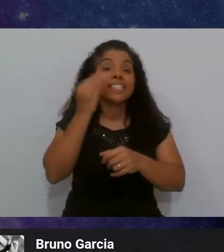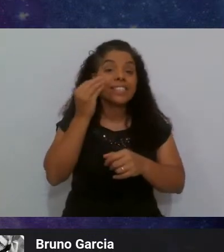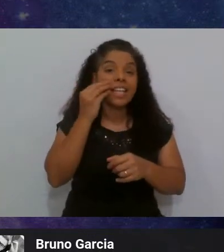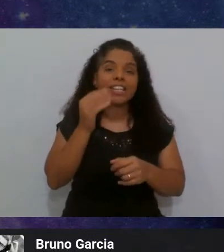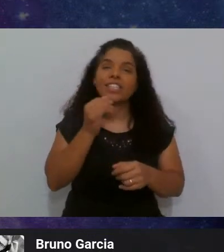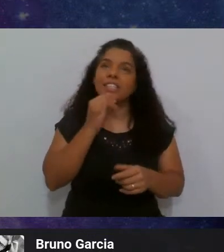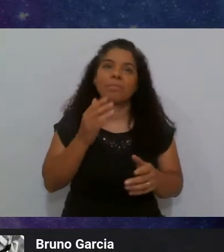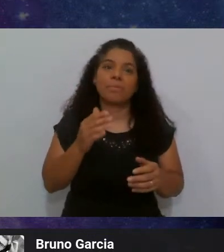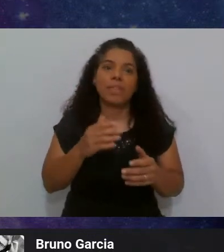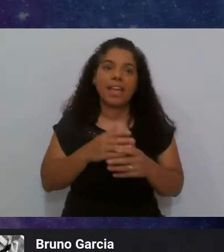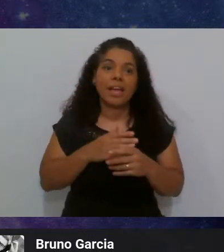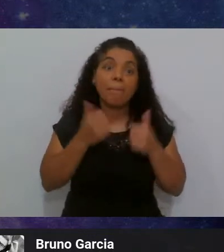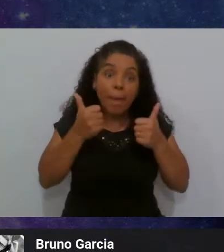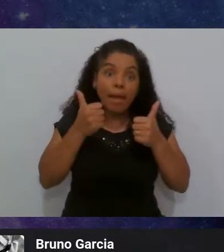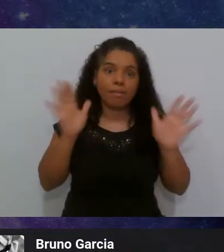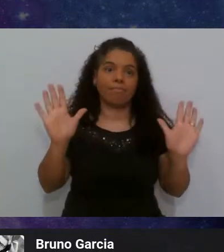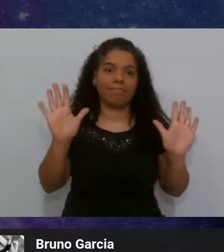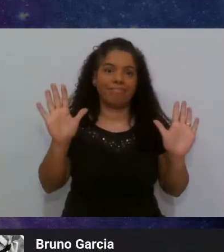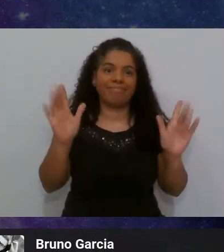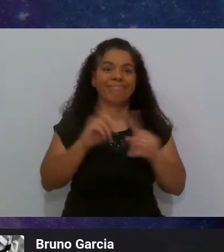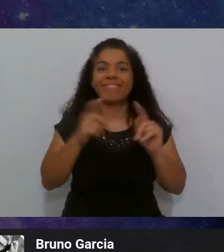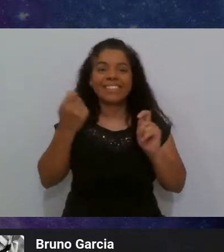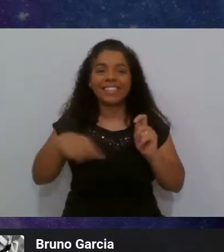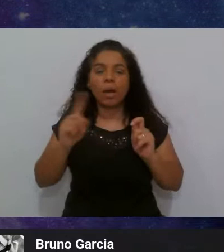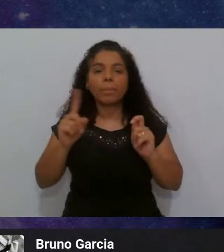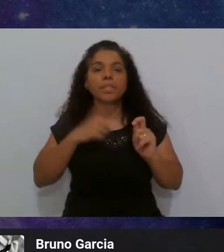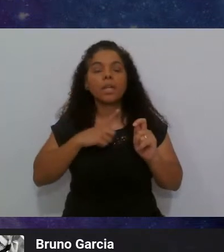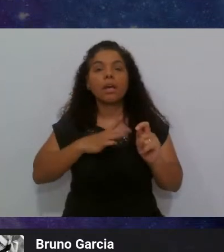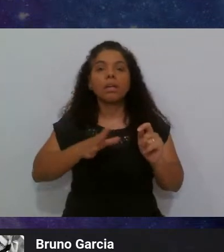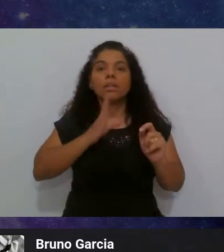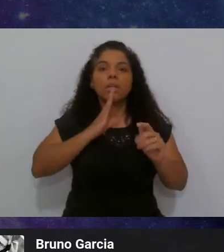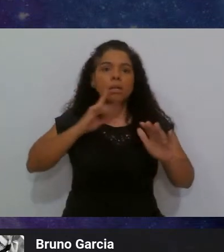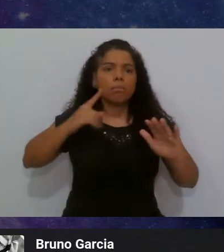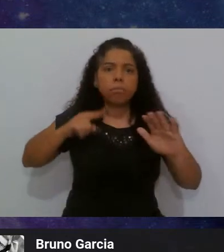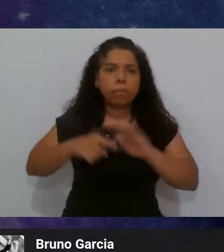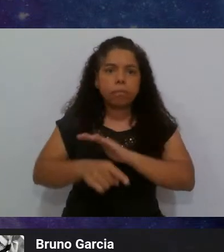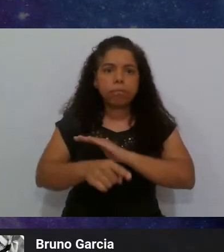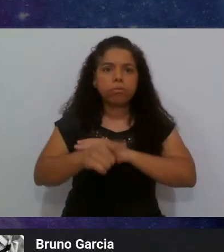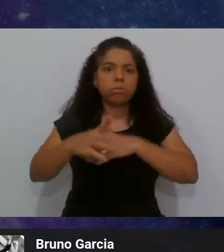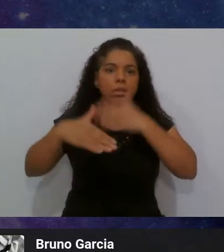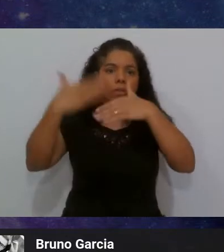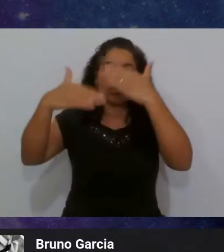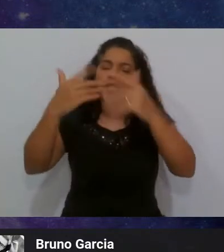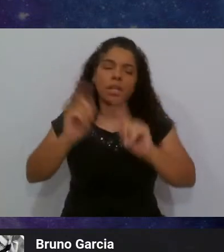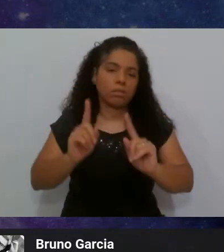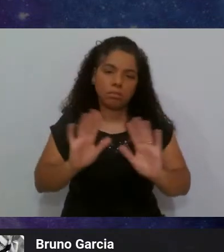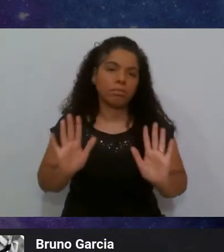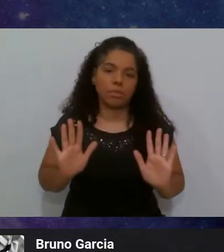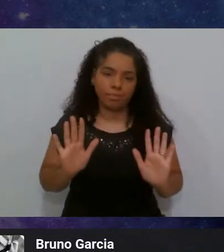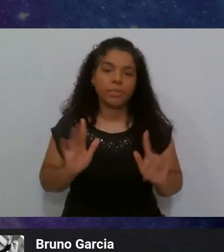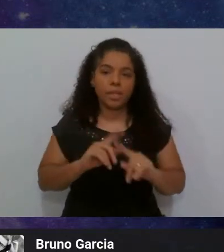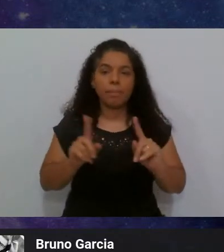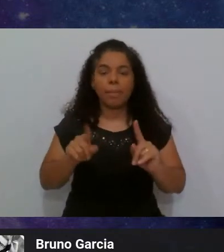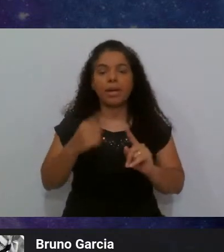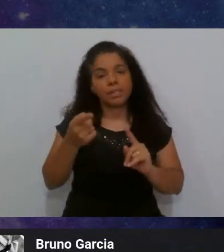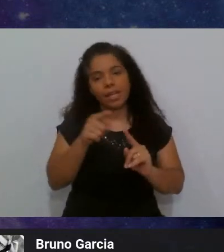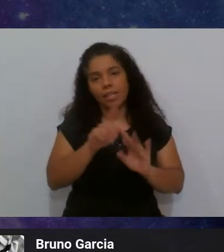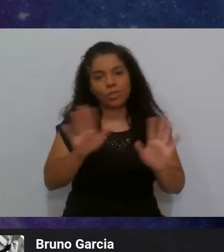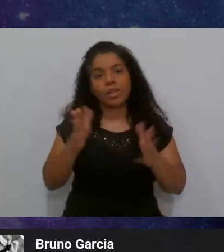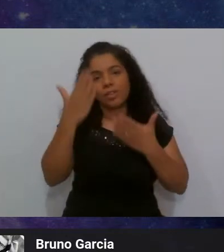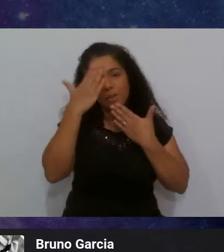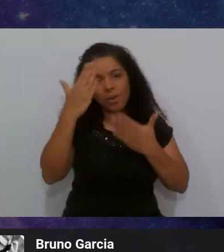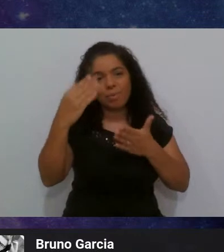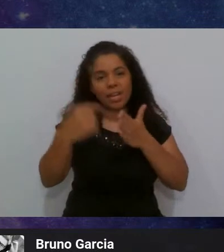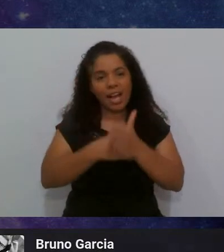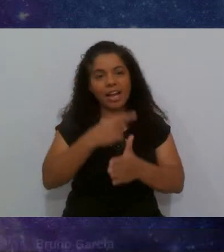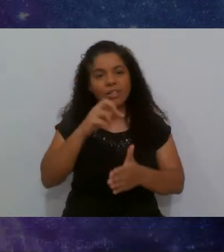bem, entendeu? Mas você não precisa ter aquele conhecimento profundo, avançado, entendeu? Então, é isso aí. Obrigado, Bruno,